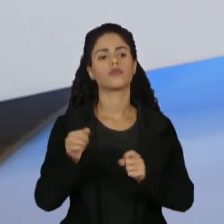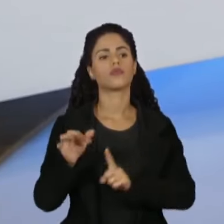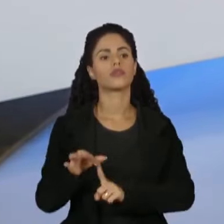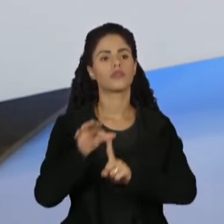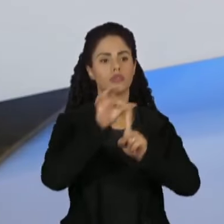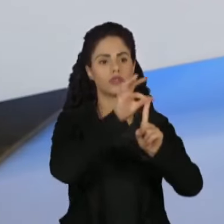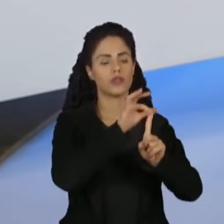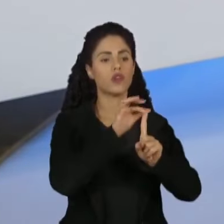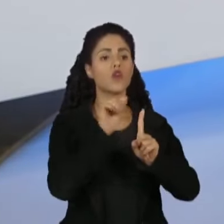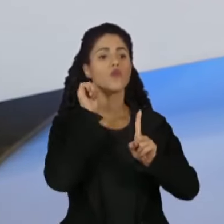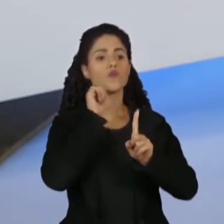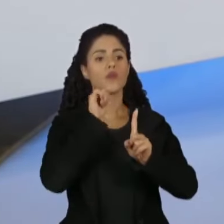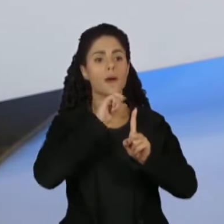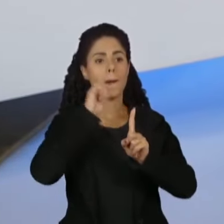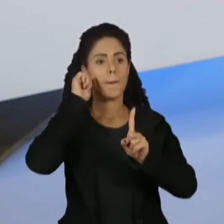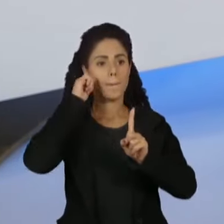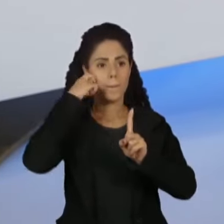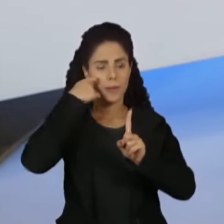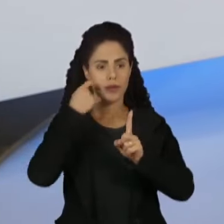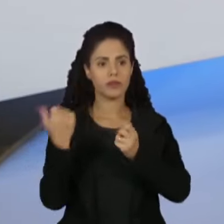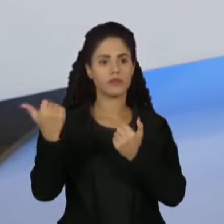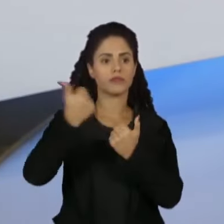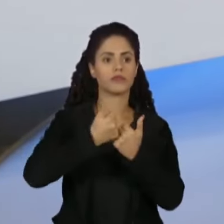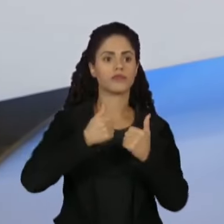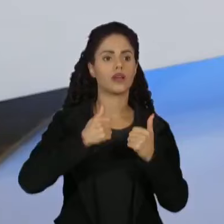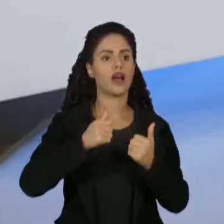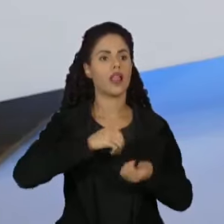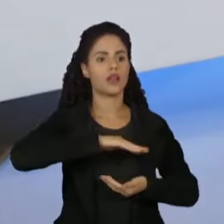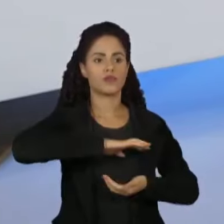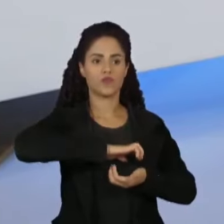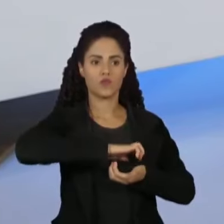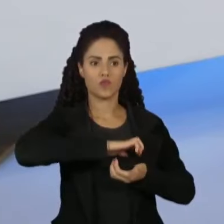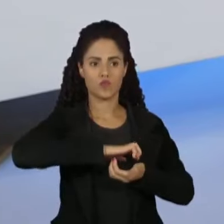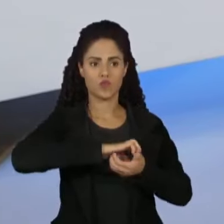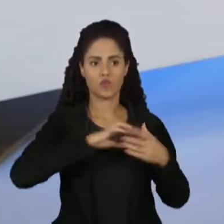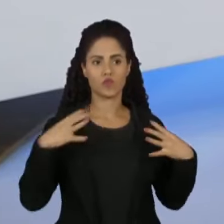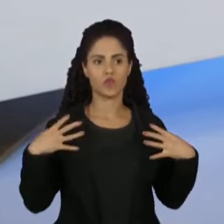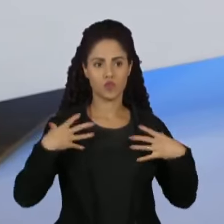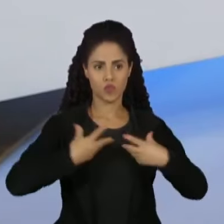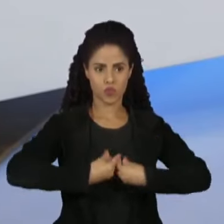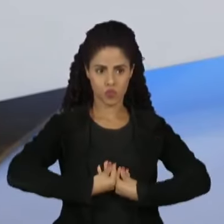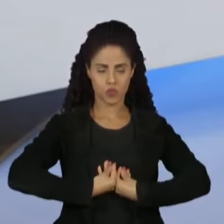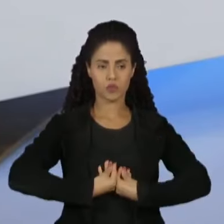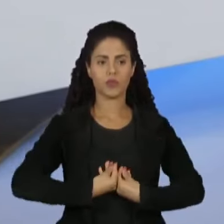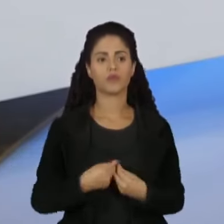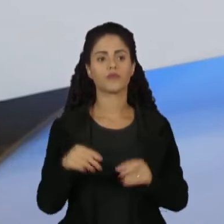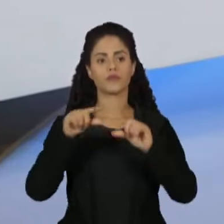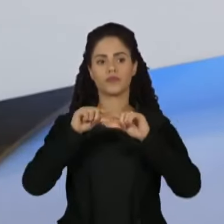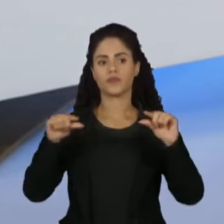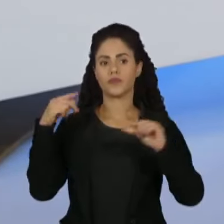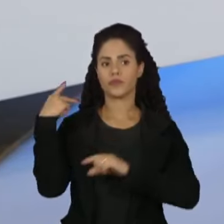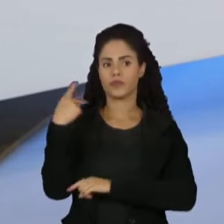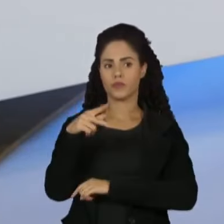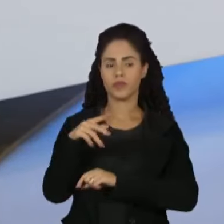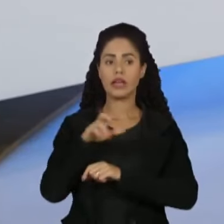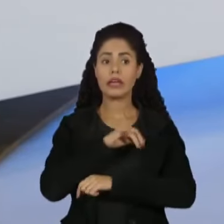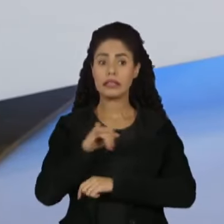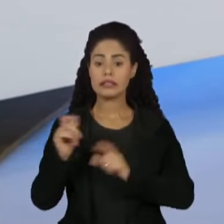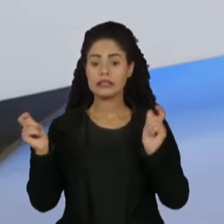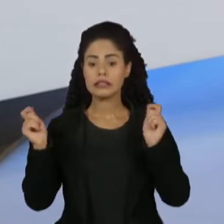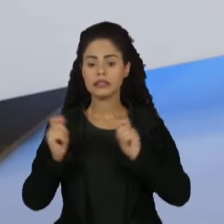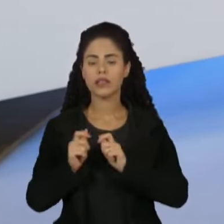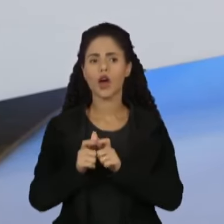de uma mulher negra para o Supremo Tribunal Federal. Eu resgatei aqui a sua frase, o senhor disse, se pudermos